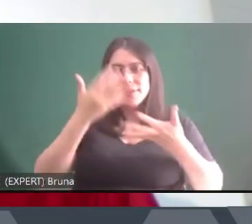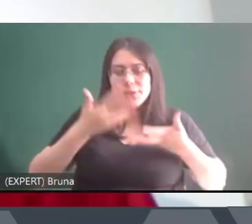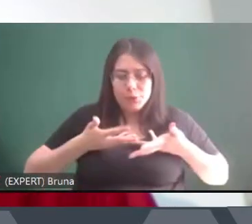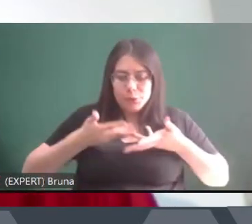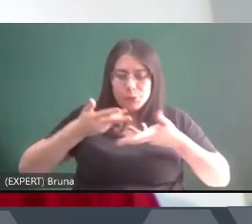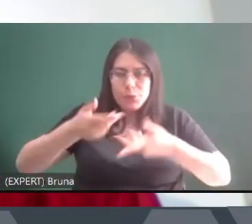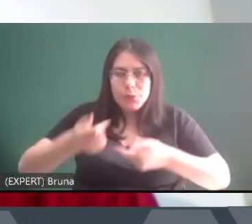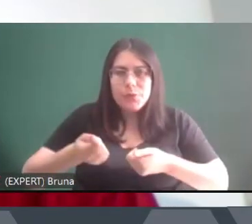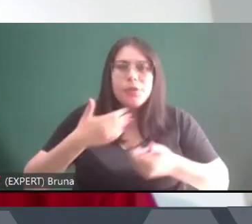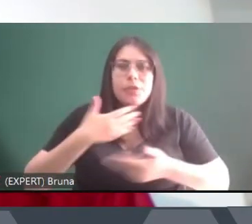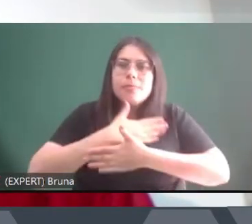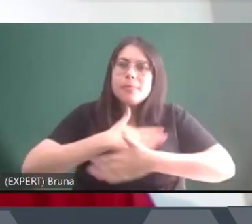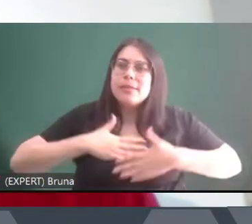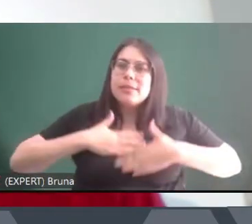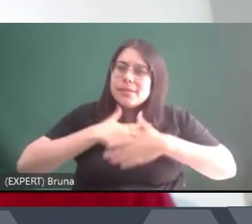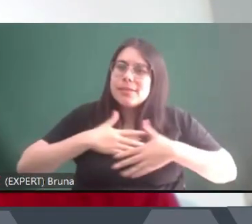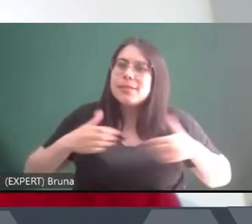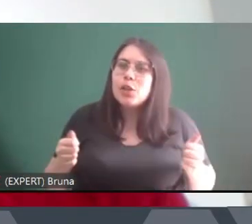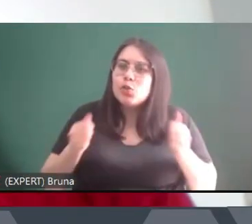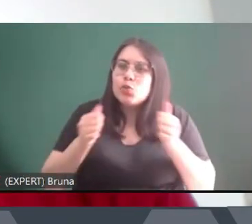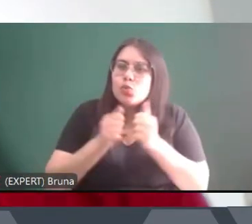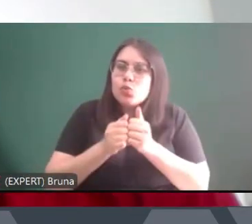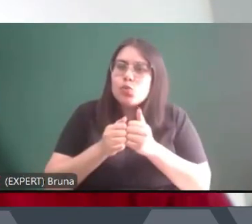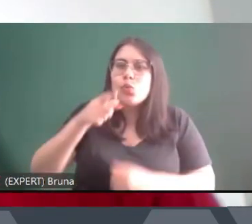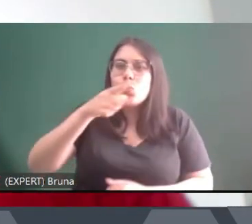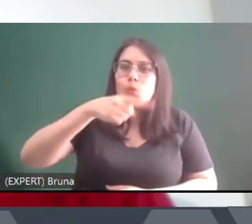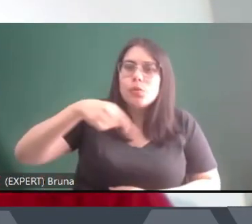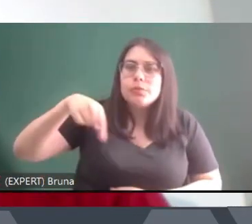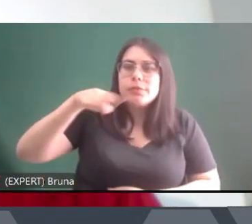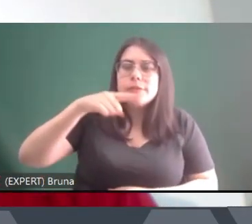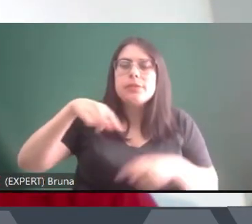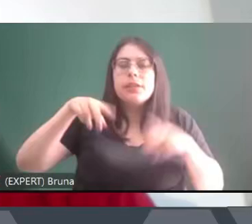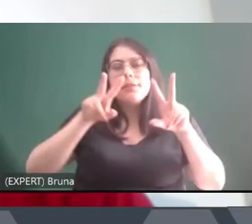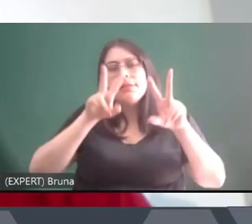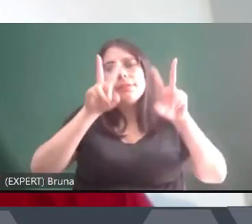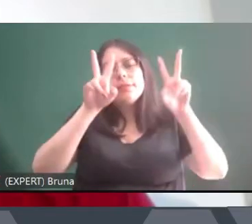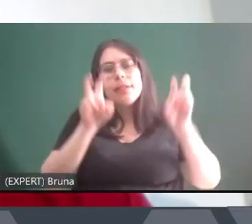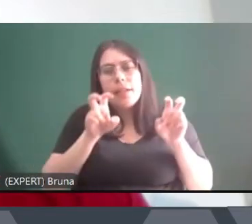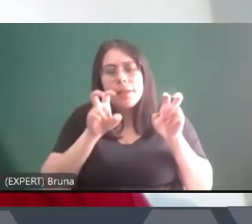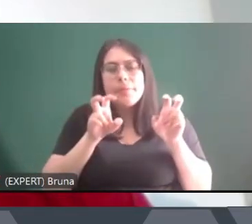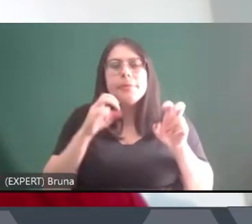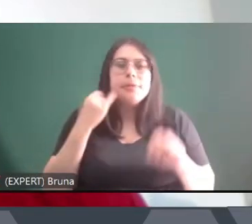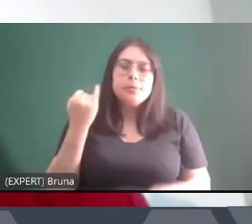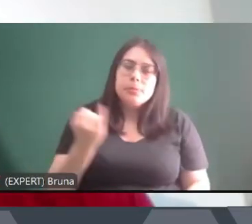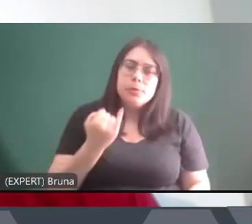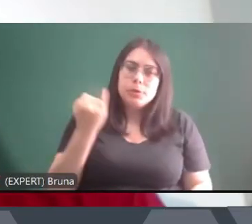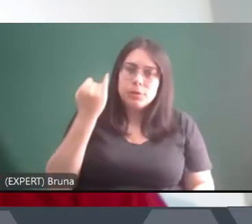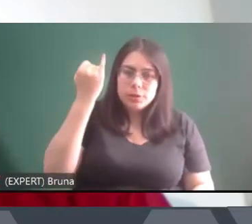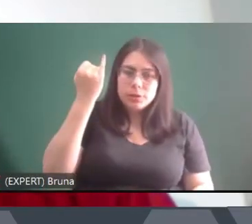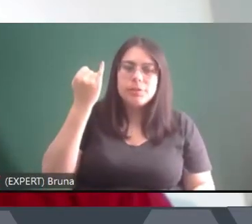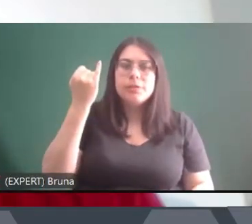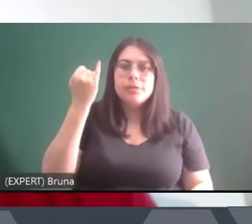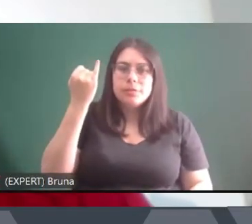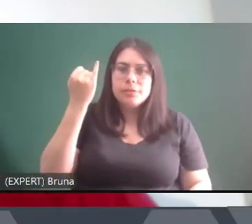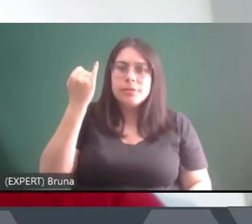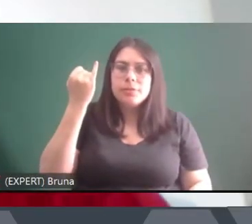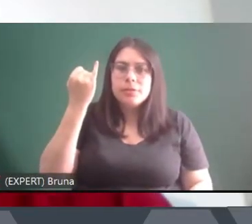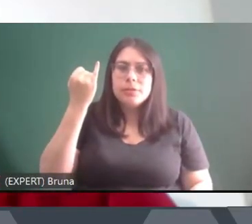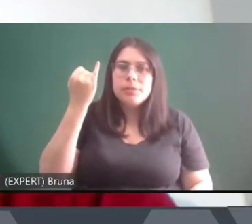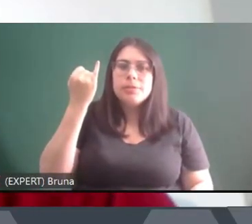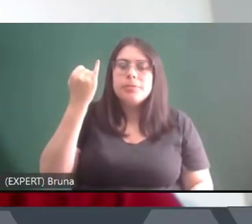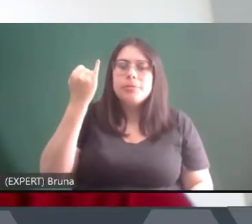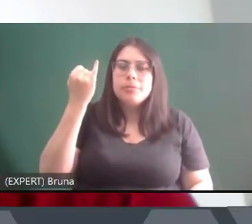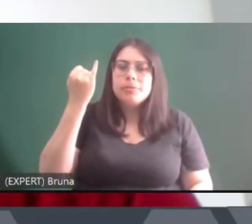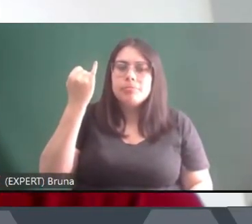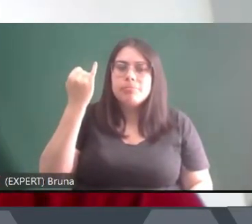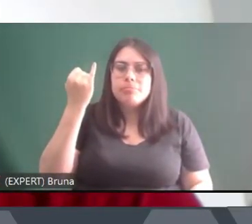Paulo, um prazer estar conversando com vocês sobre esse tema tão relevante nessa efeméride importante, né?